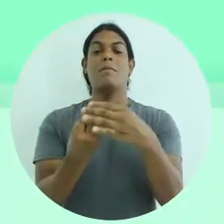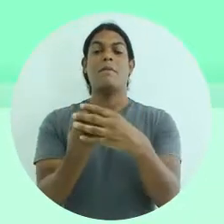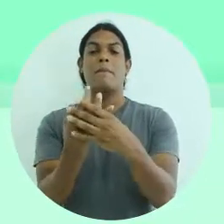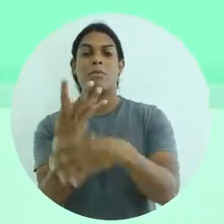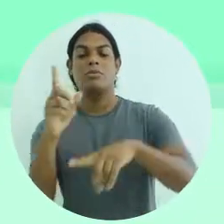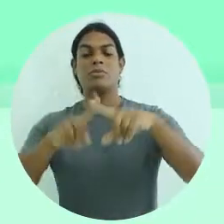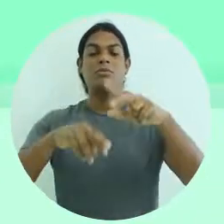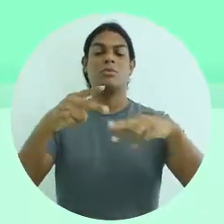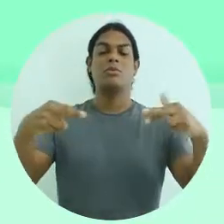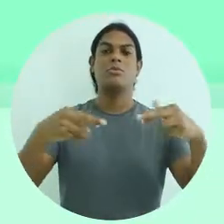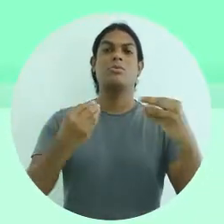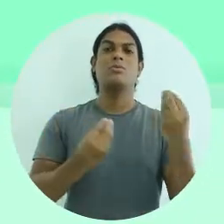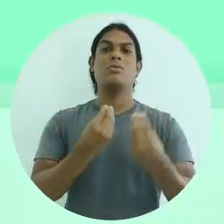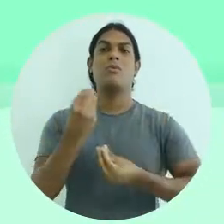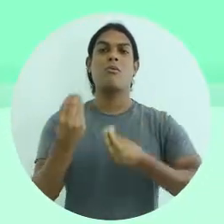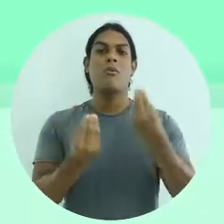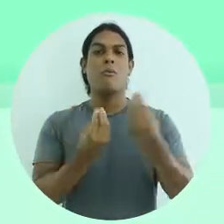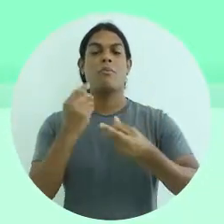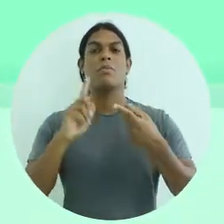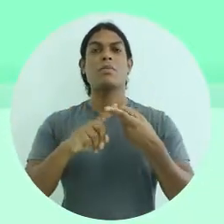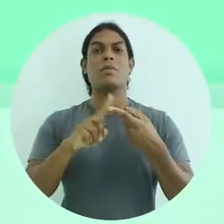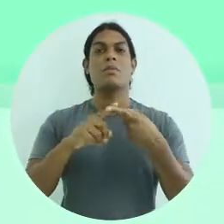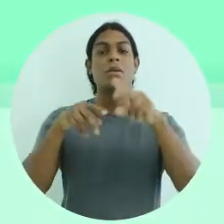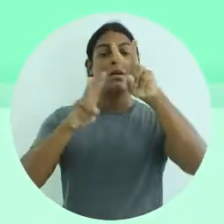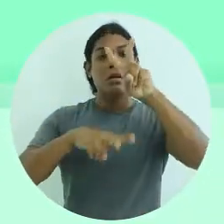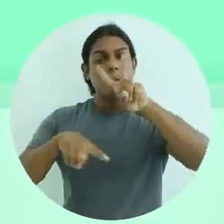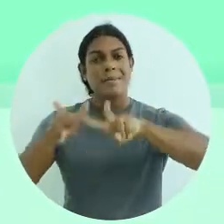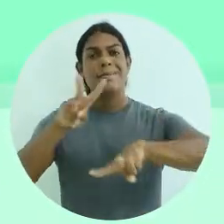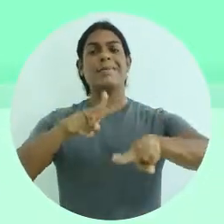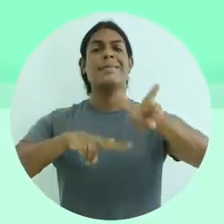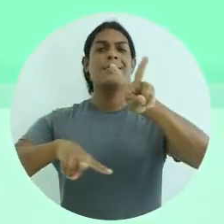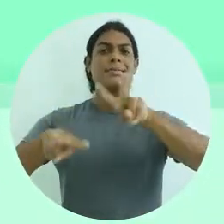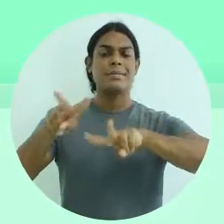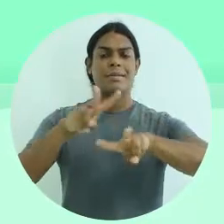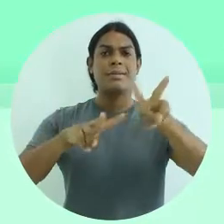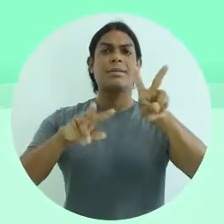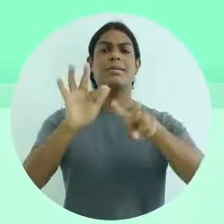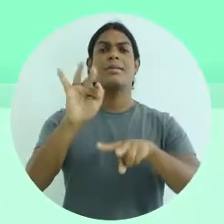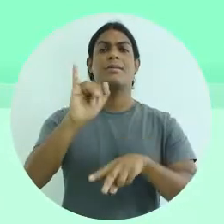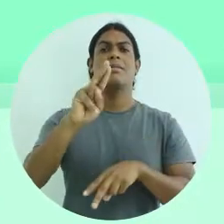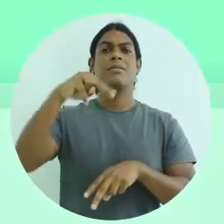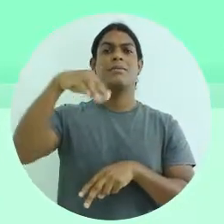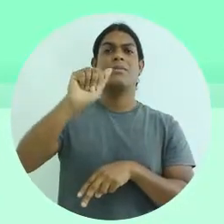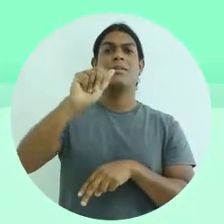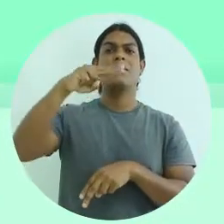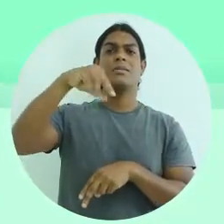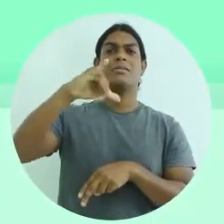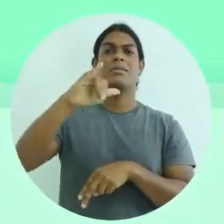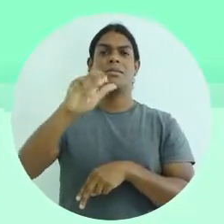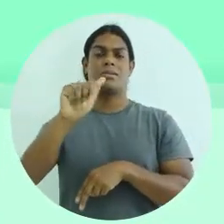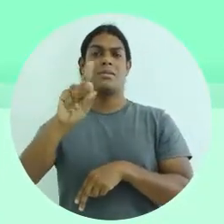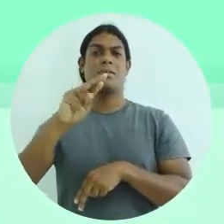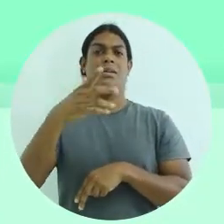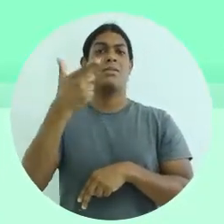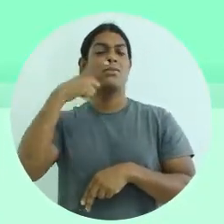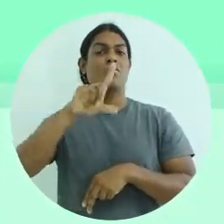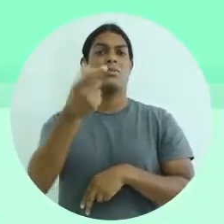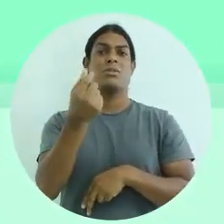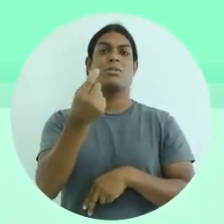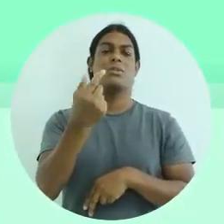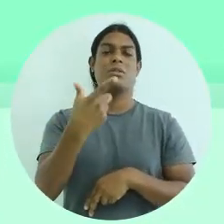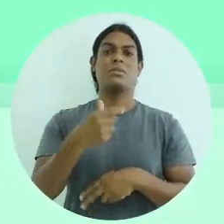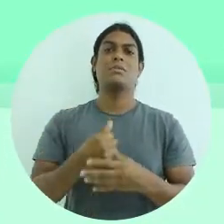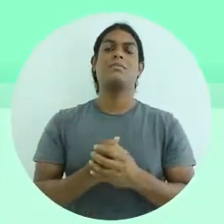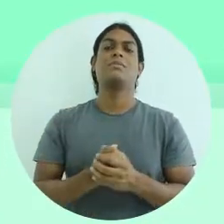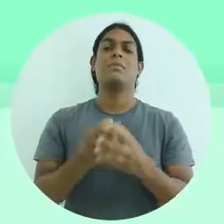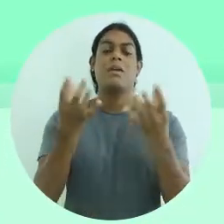produtos, como para acompanhar e financiar e conseguir recursos para a comercialização em